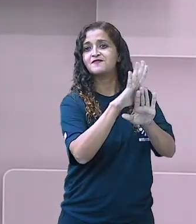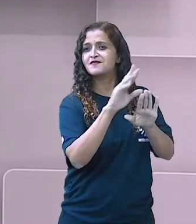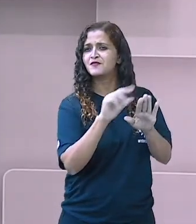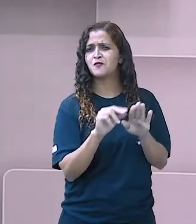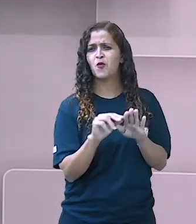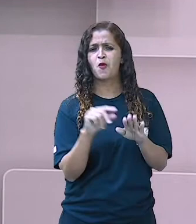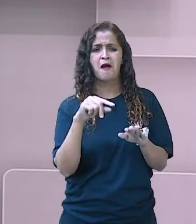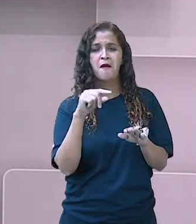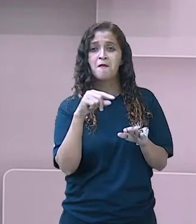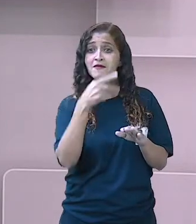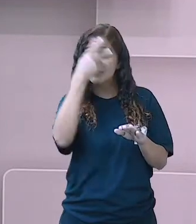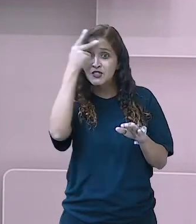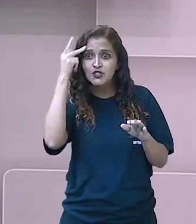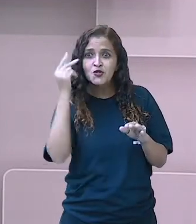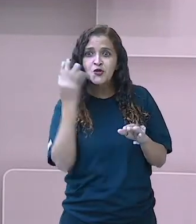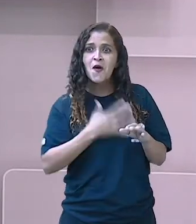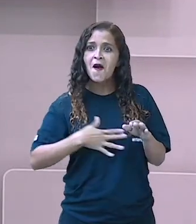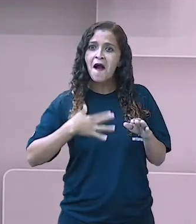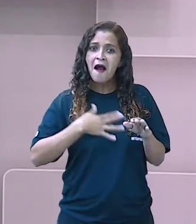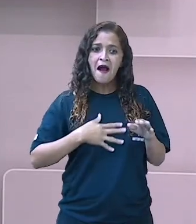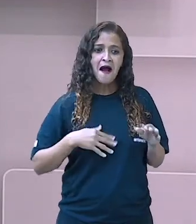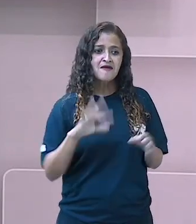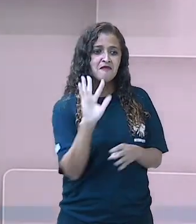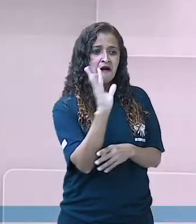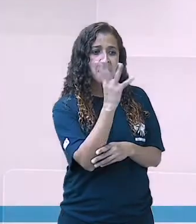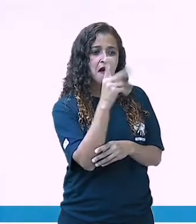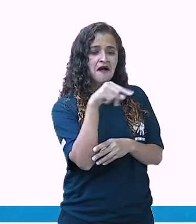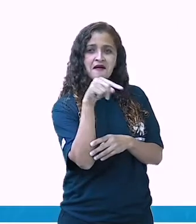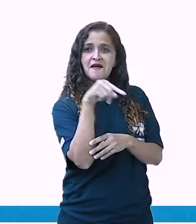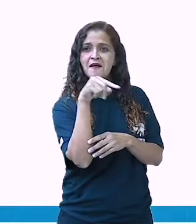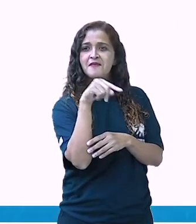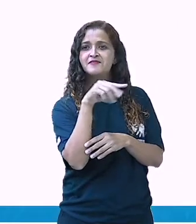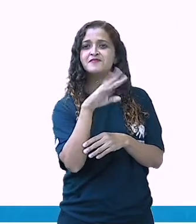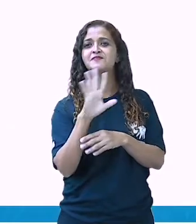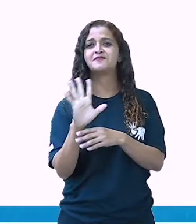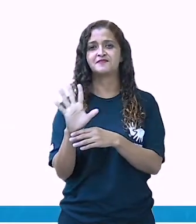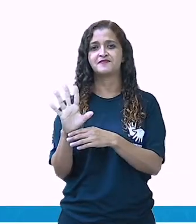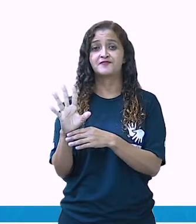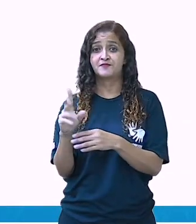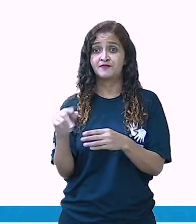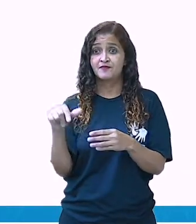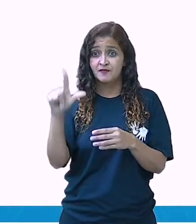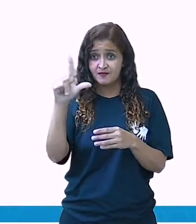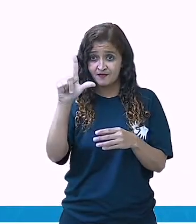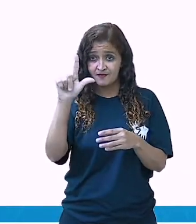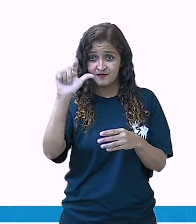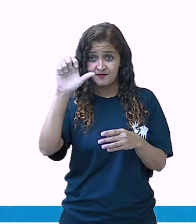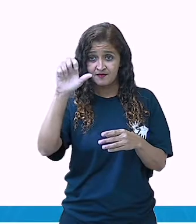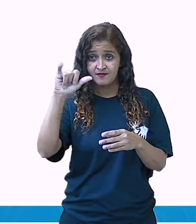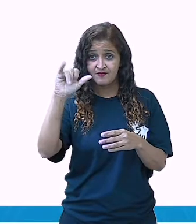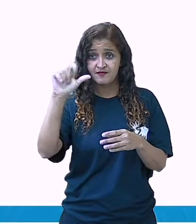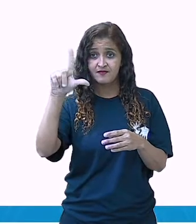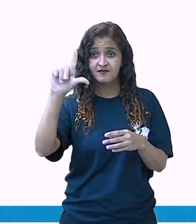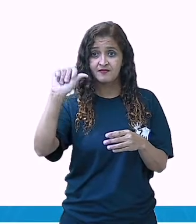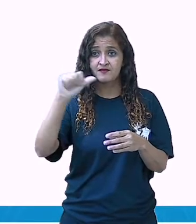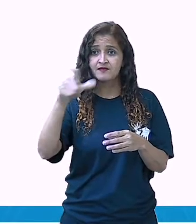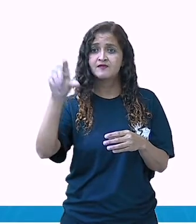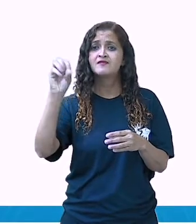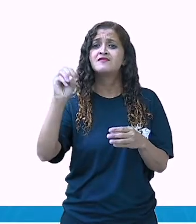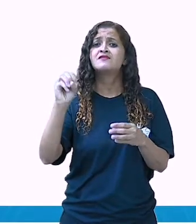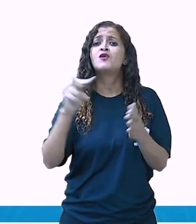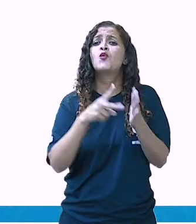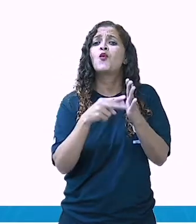jardim para ficar bonita, para ficar todo verdinho. Outra palavra diferente que a gente tem no poema é leilão. O que